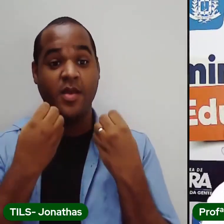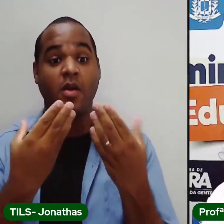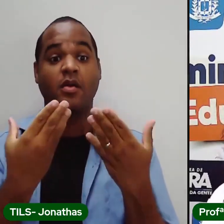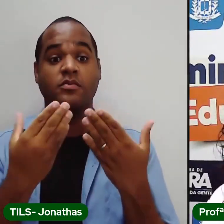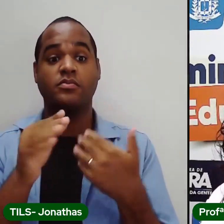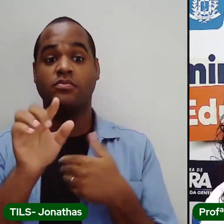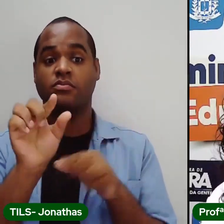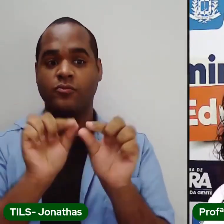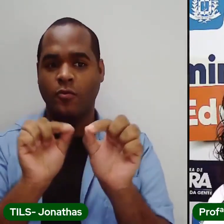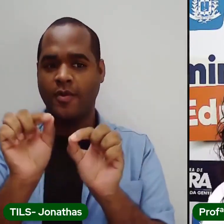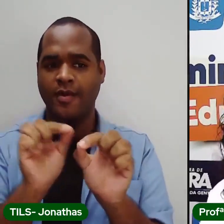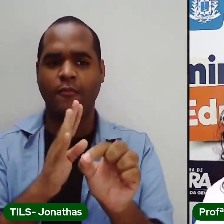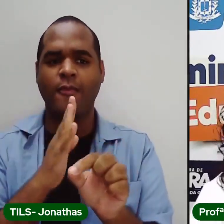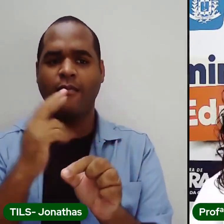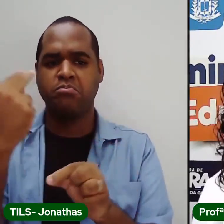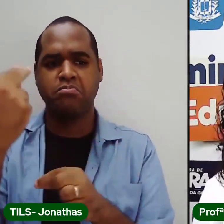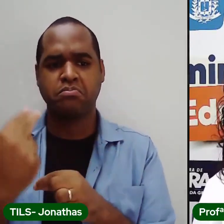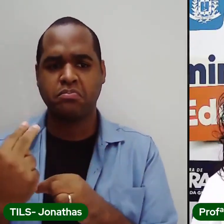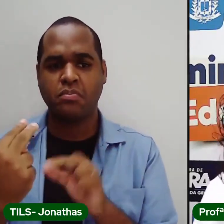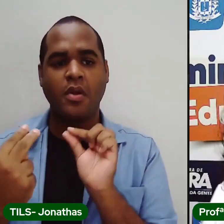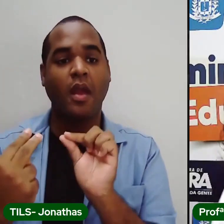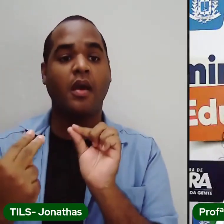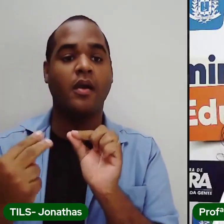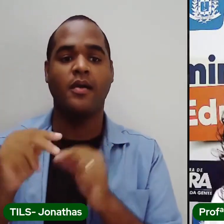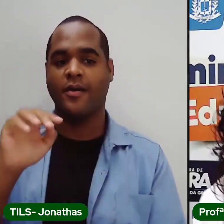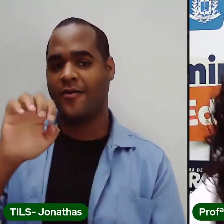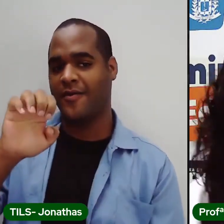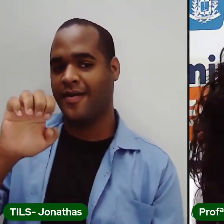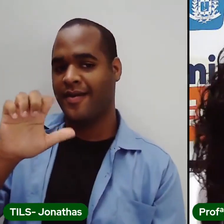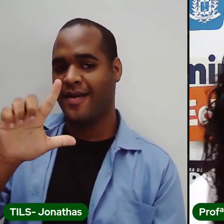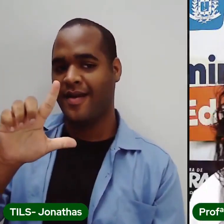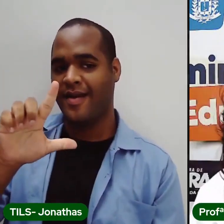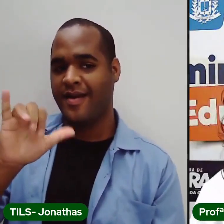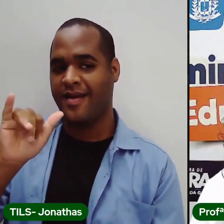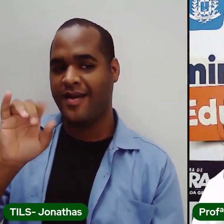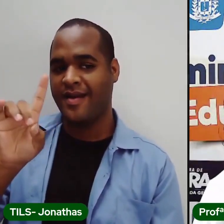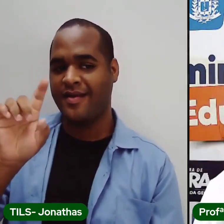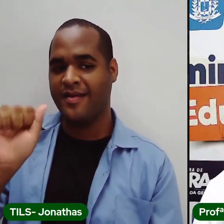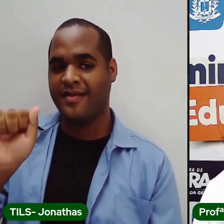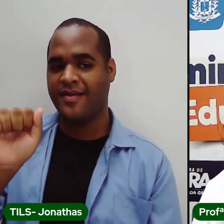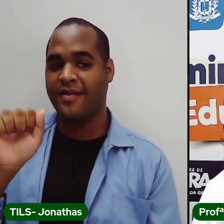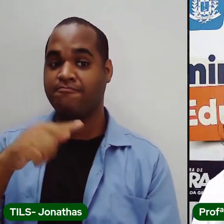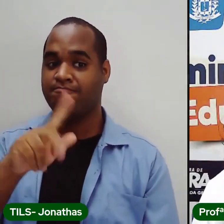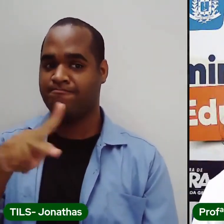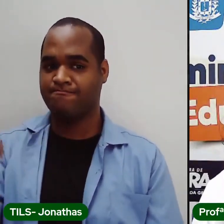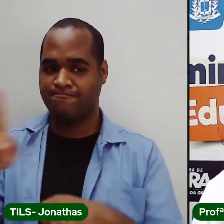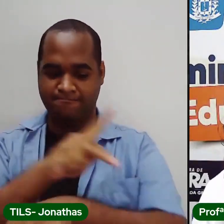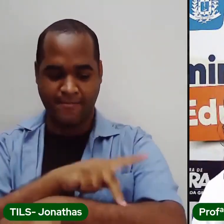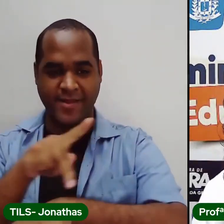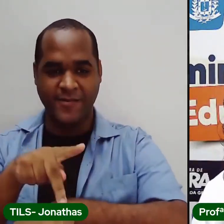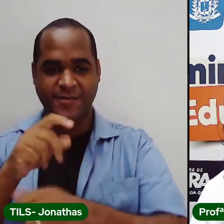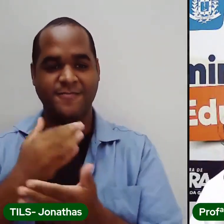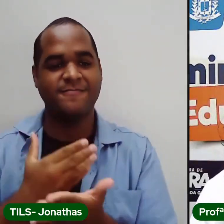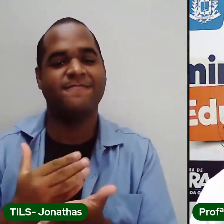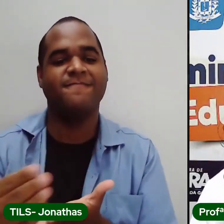ainda não me conhece, eu sou a Proélida e vou ficar com vocês durante todo o percurso pedagógico.